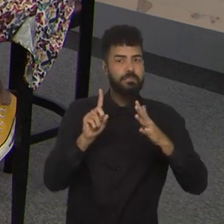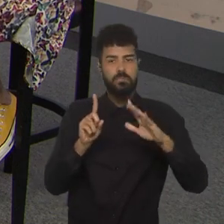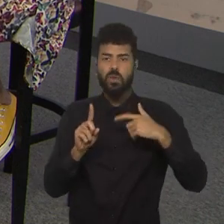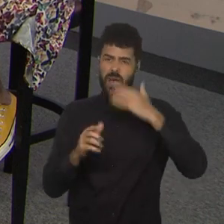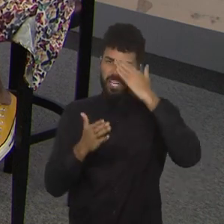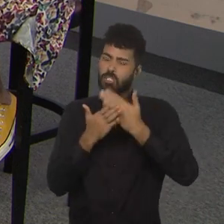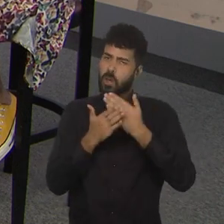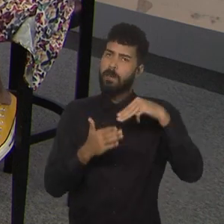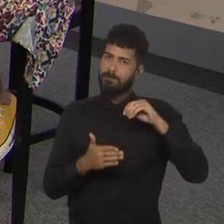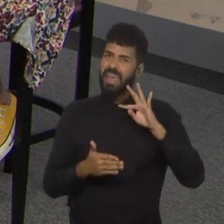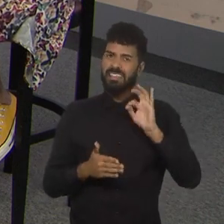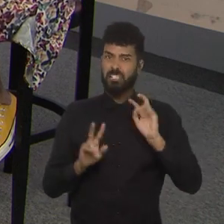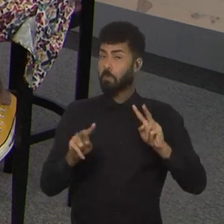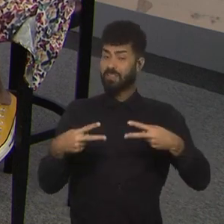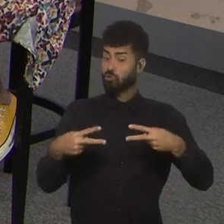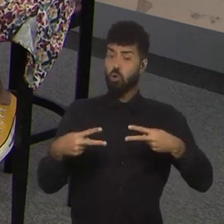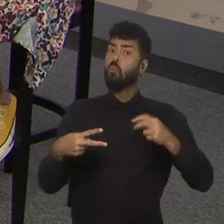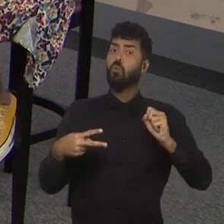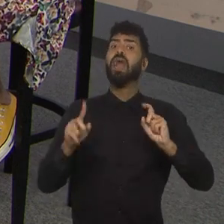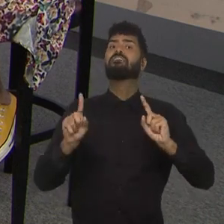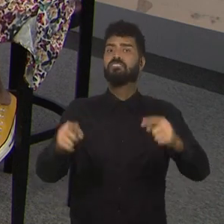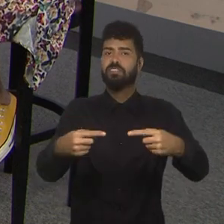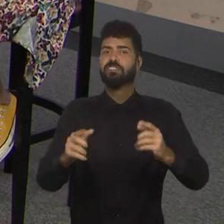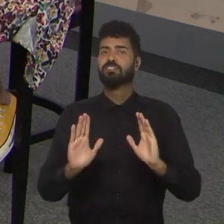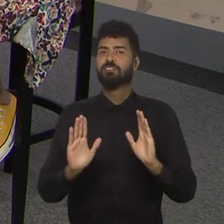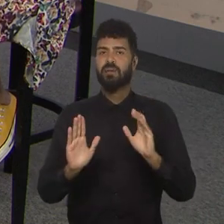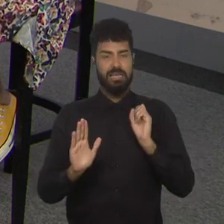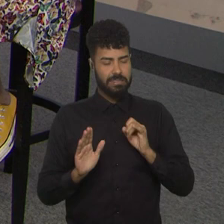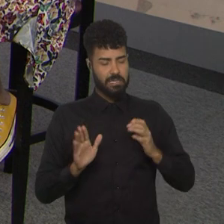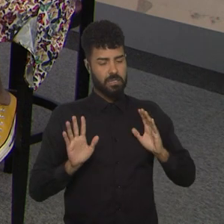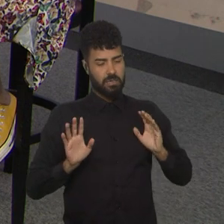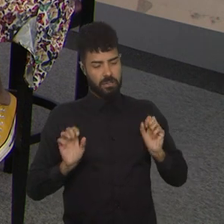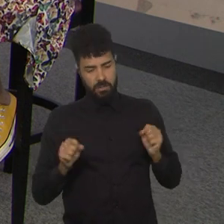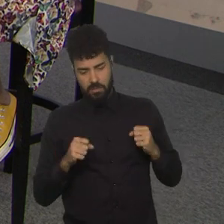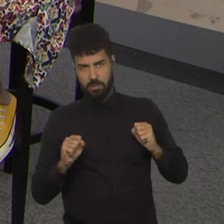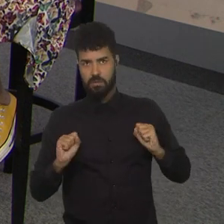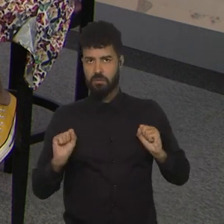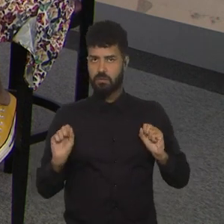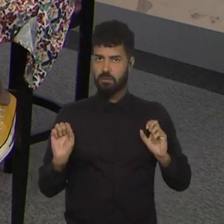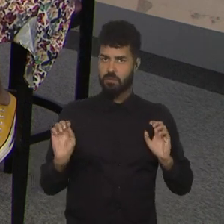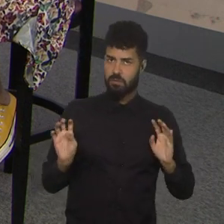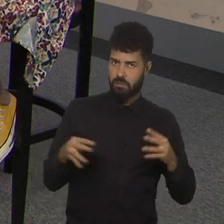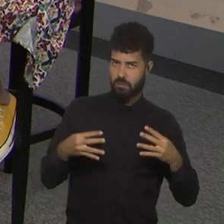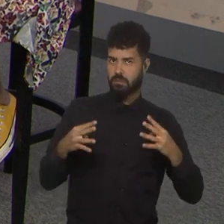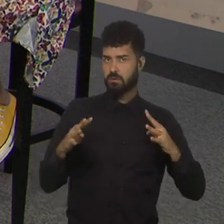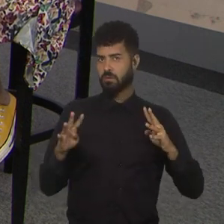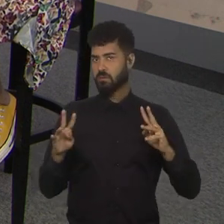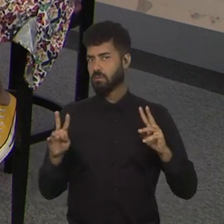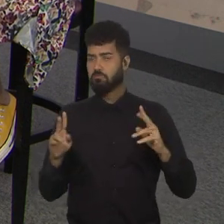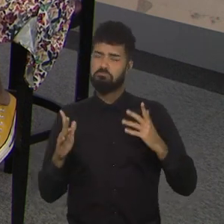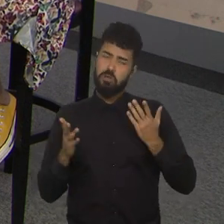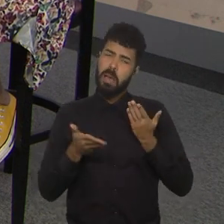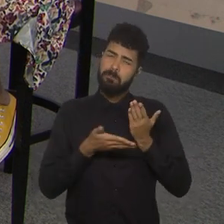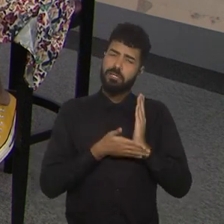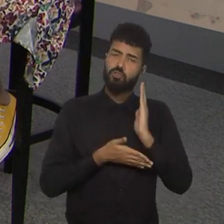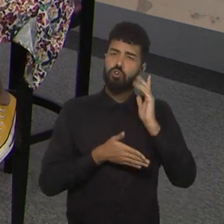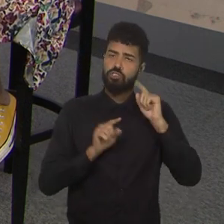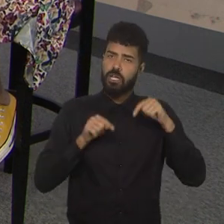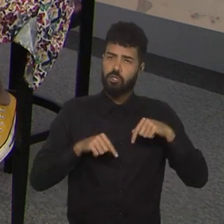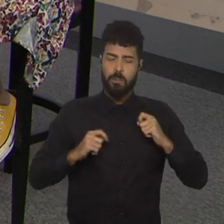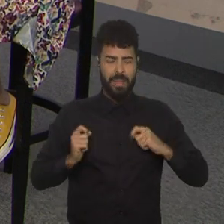maior, mas assim, eu acho que passar, já, ali do mata-mata, já, já faz a felicidade,